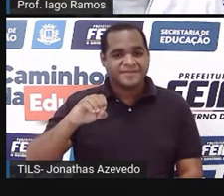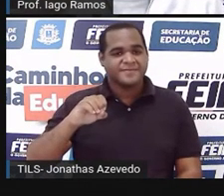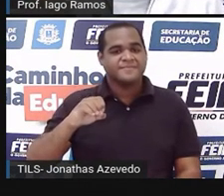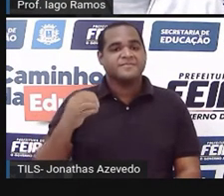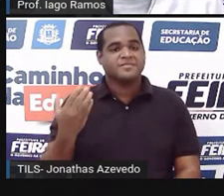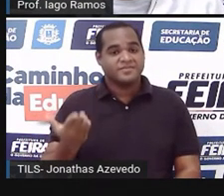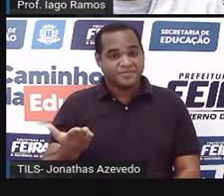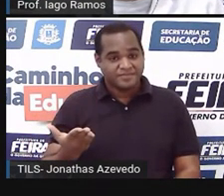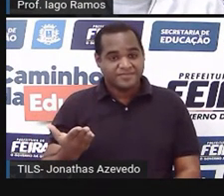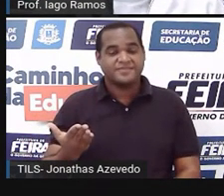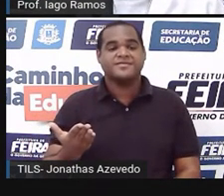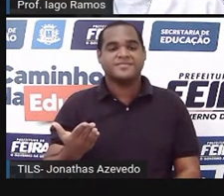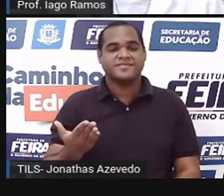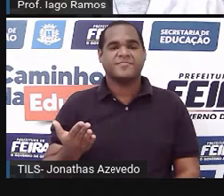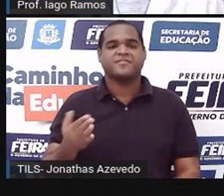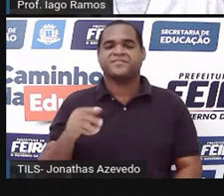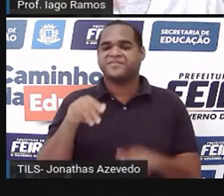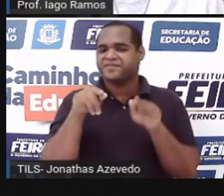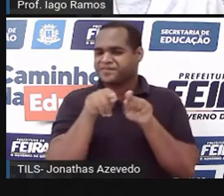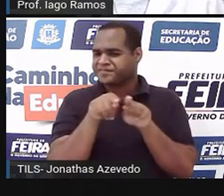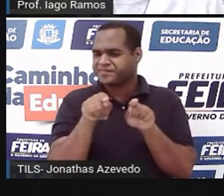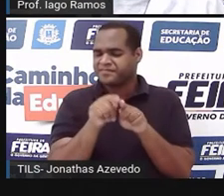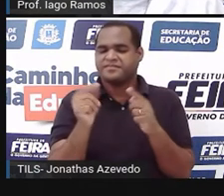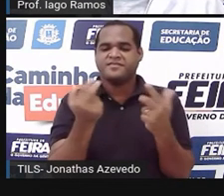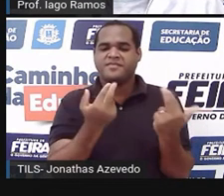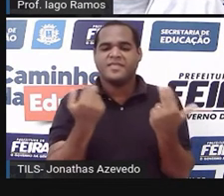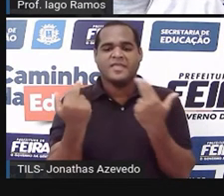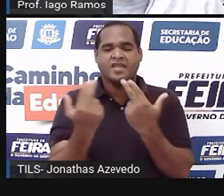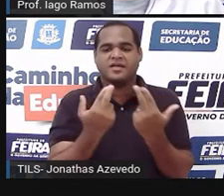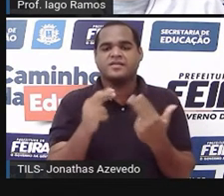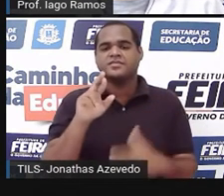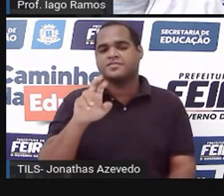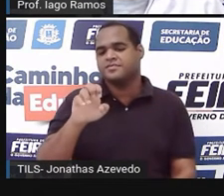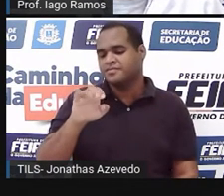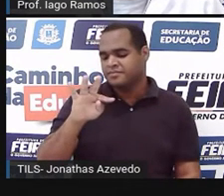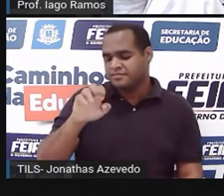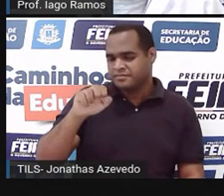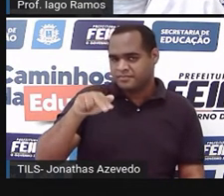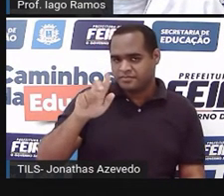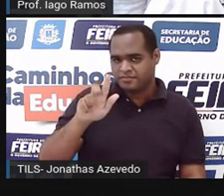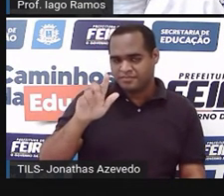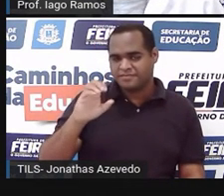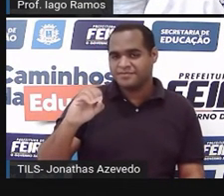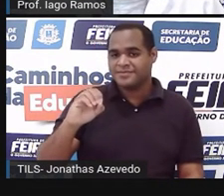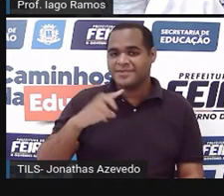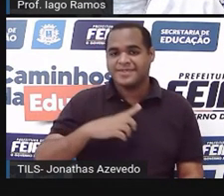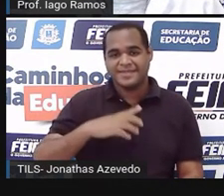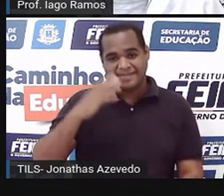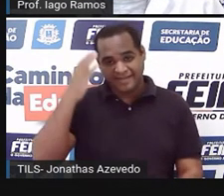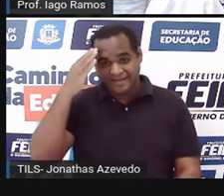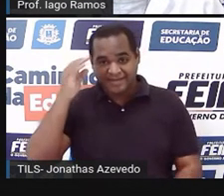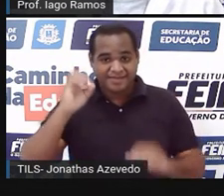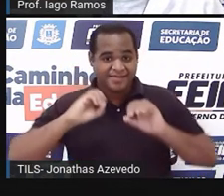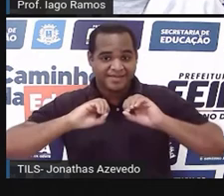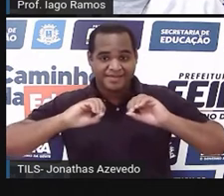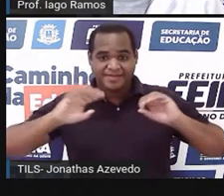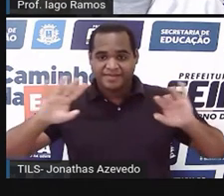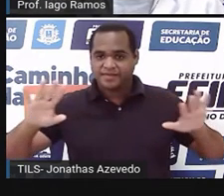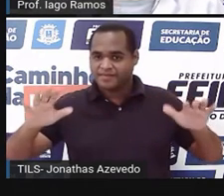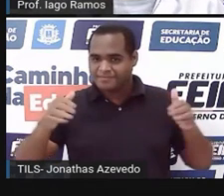escaleno e ao mesmo tempo retângulo, tá bom? Beleza? Bacana!